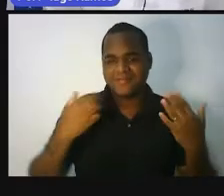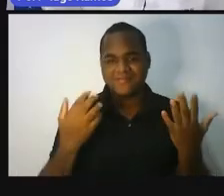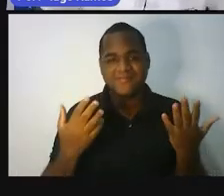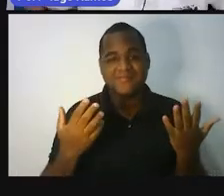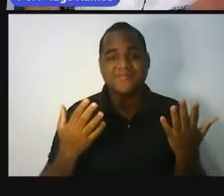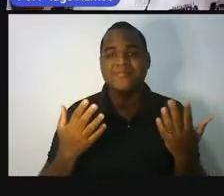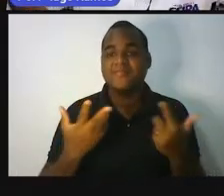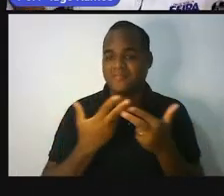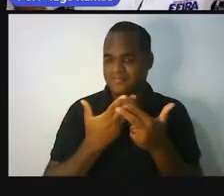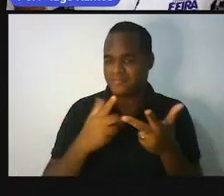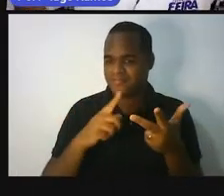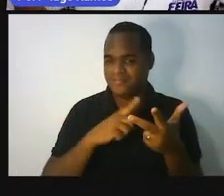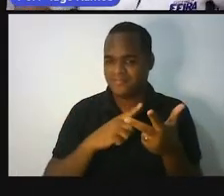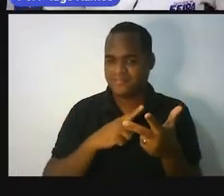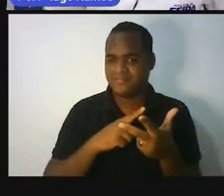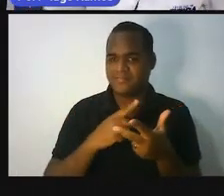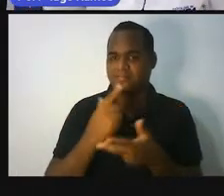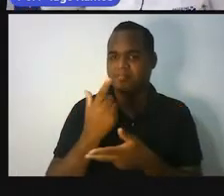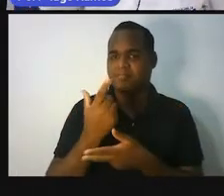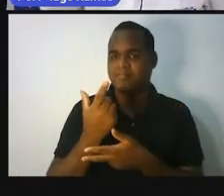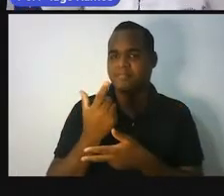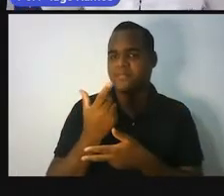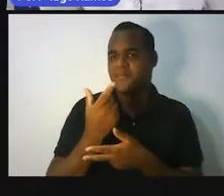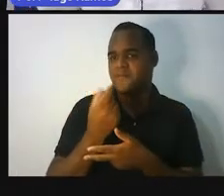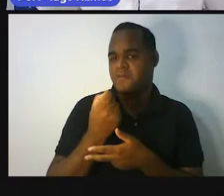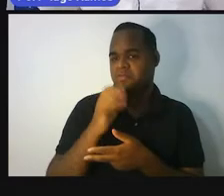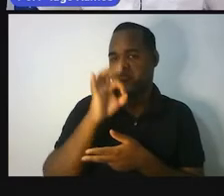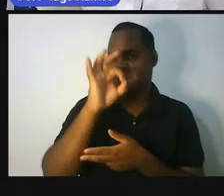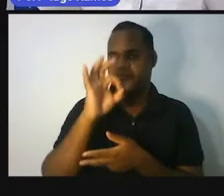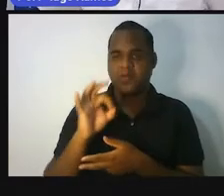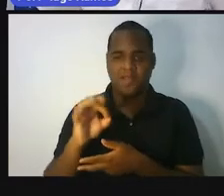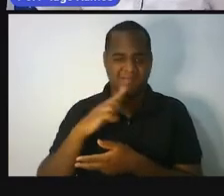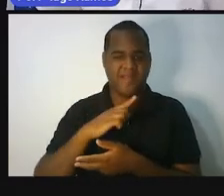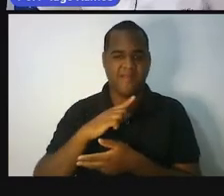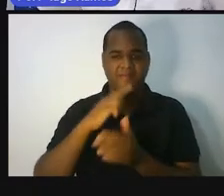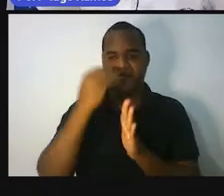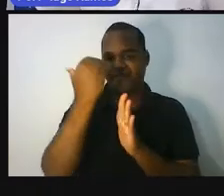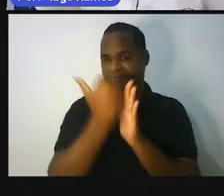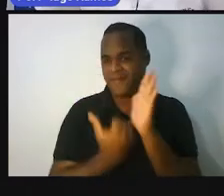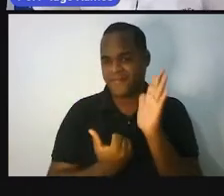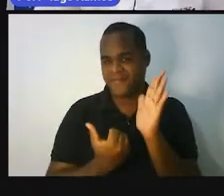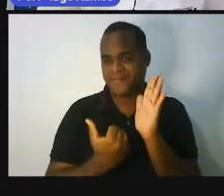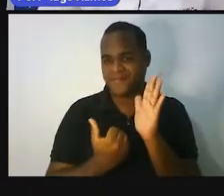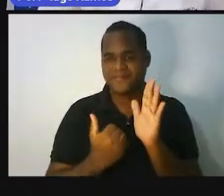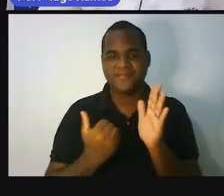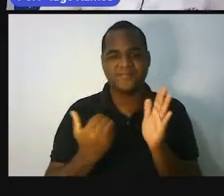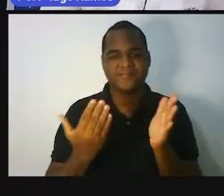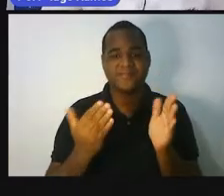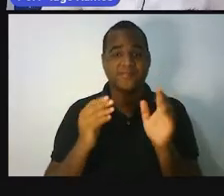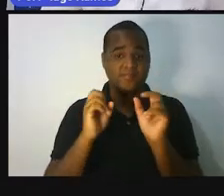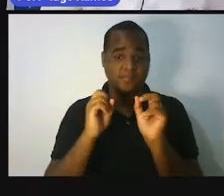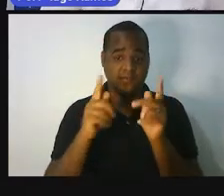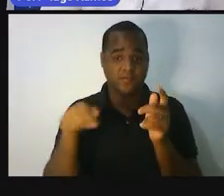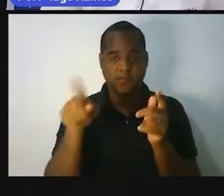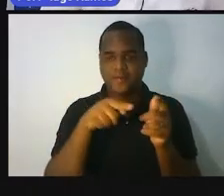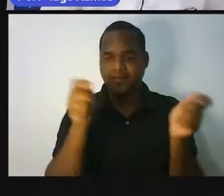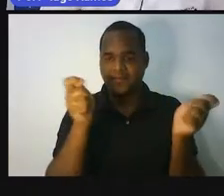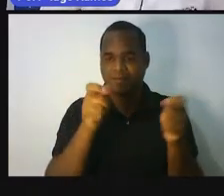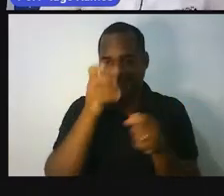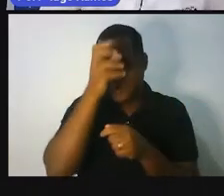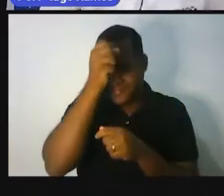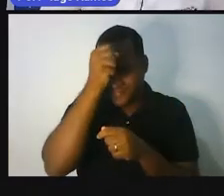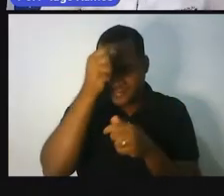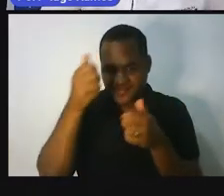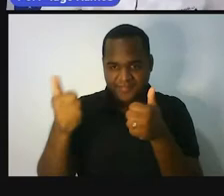20% de desconto, certo? Então a gente vai aprender aí